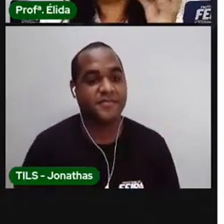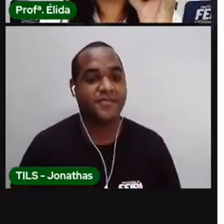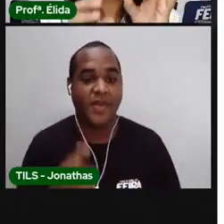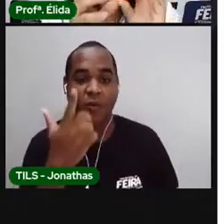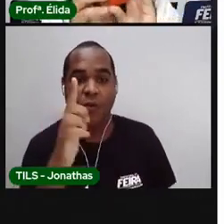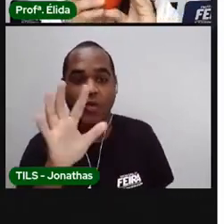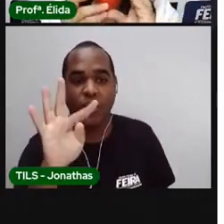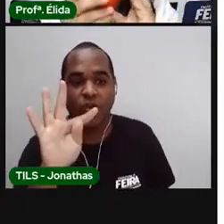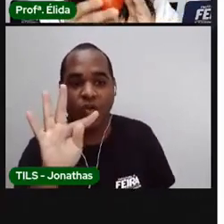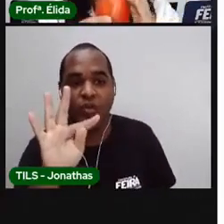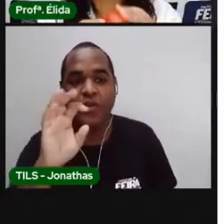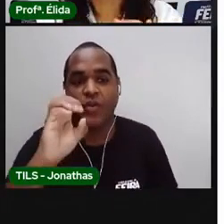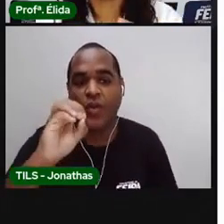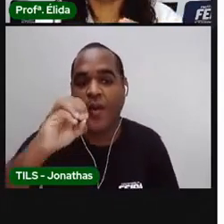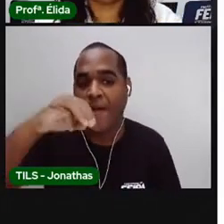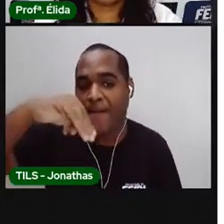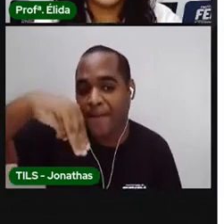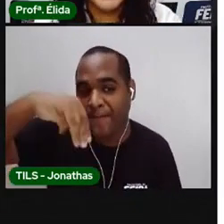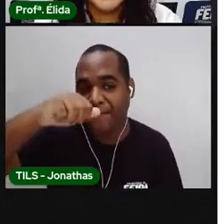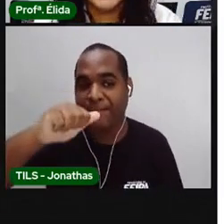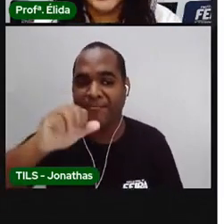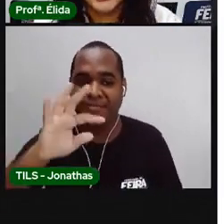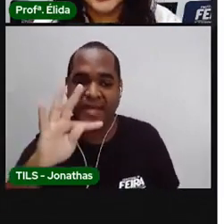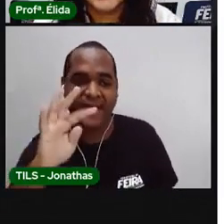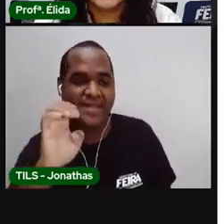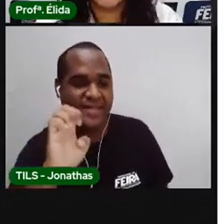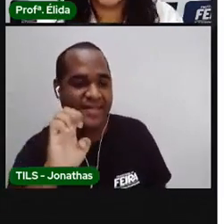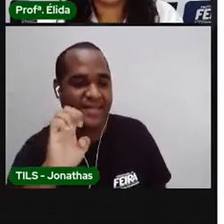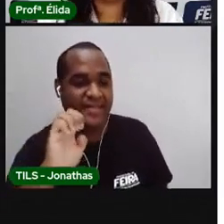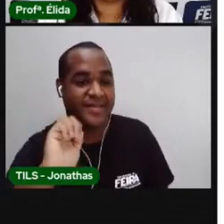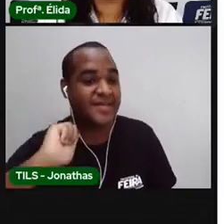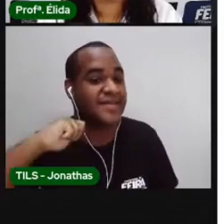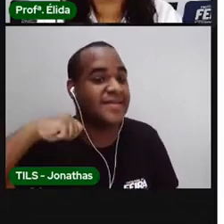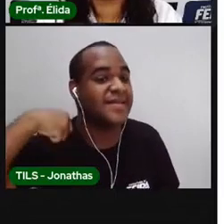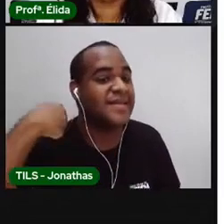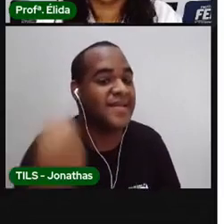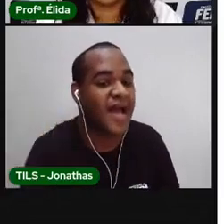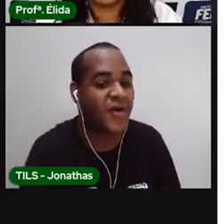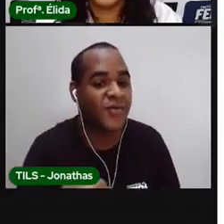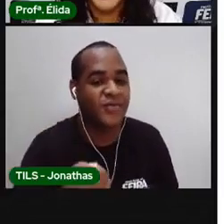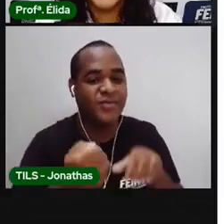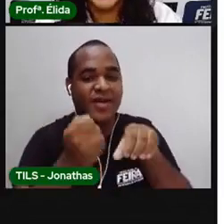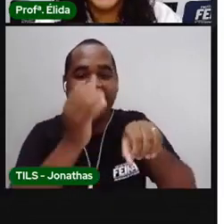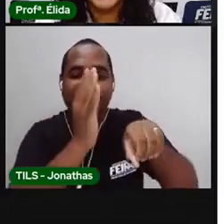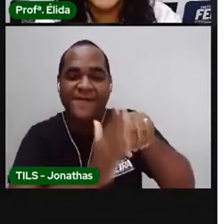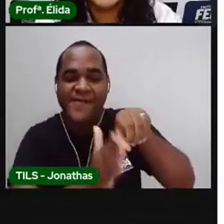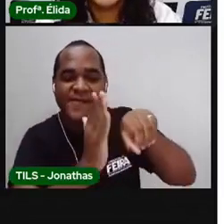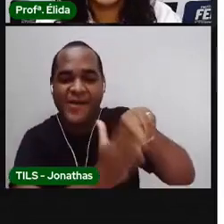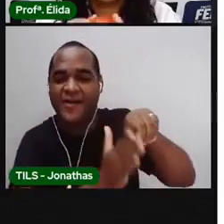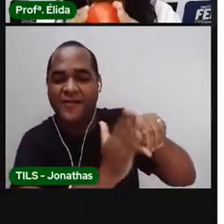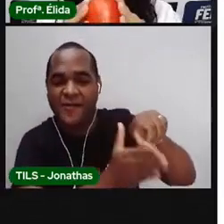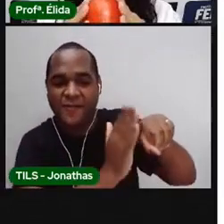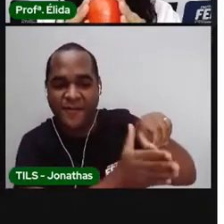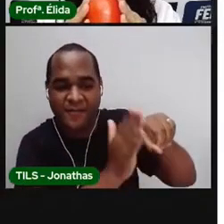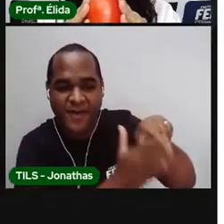Um... Um tomate. Vamos falar tomate.